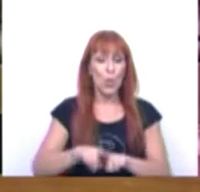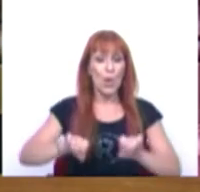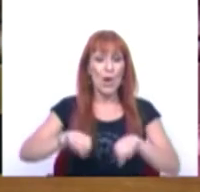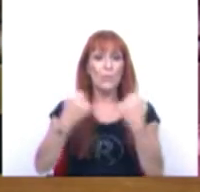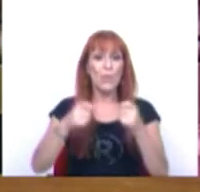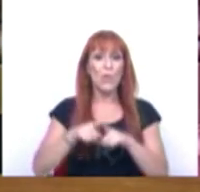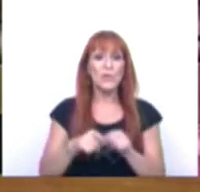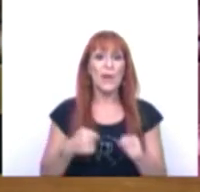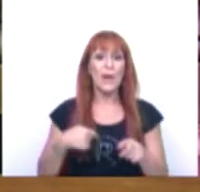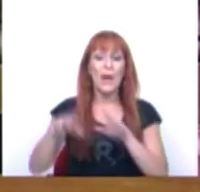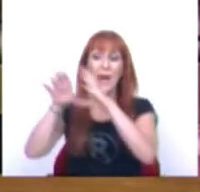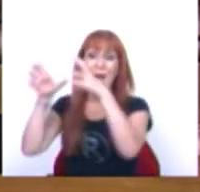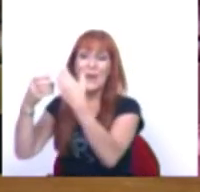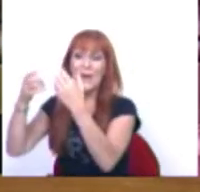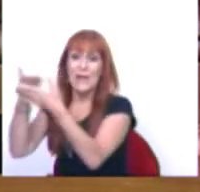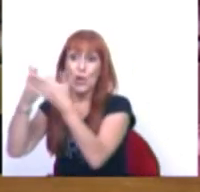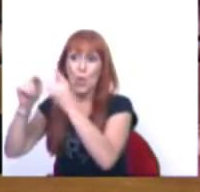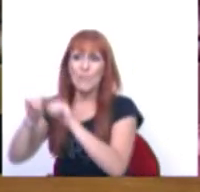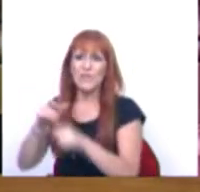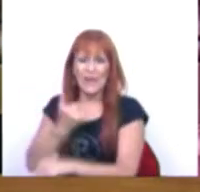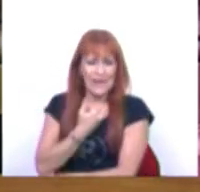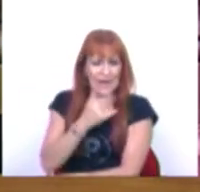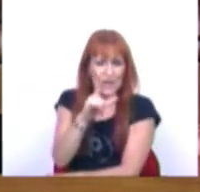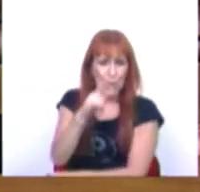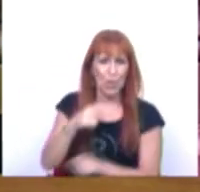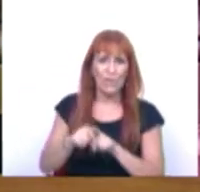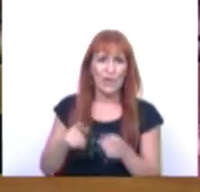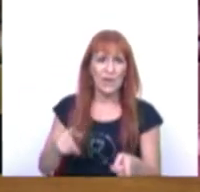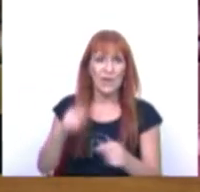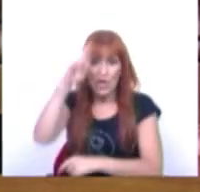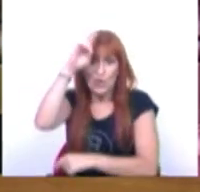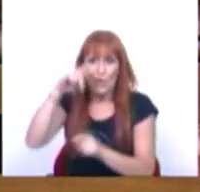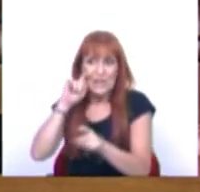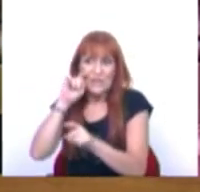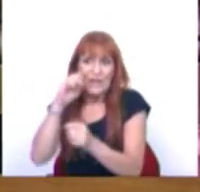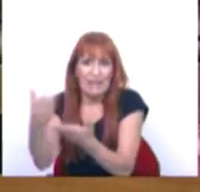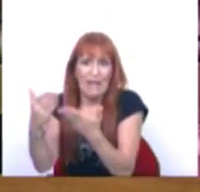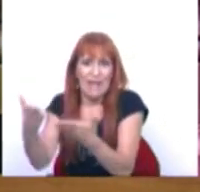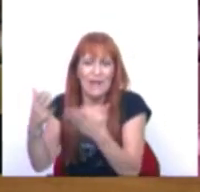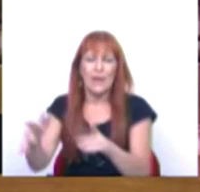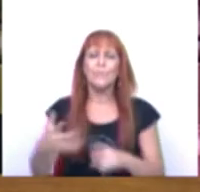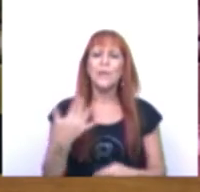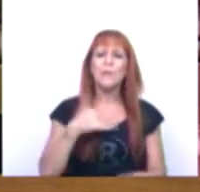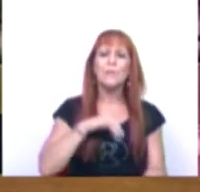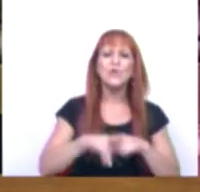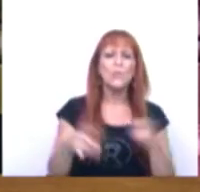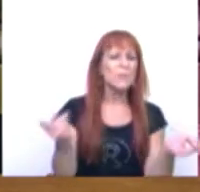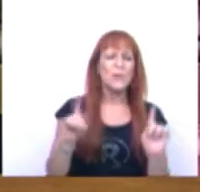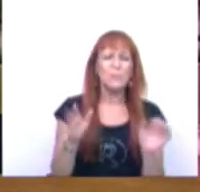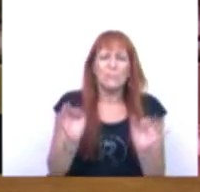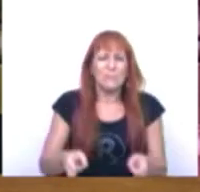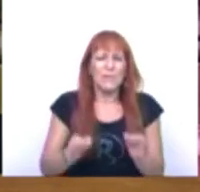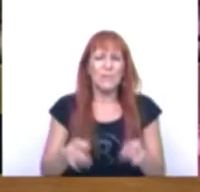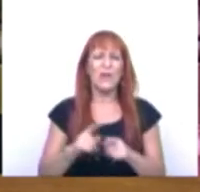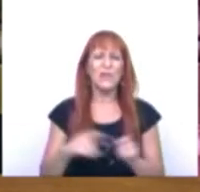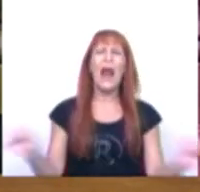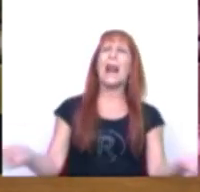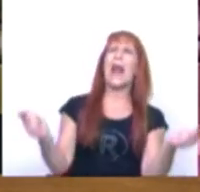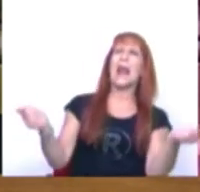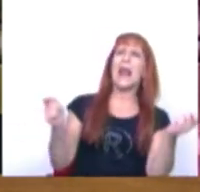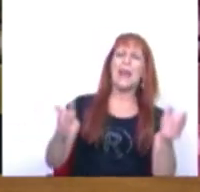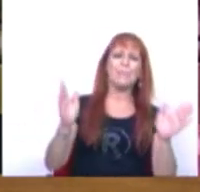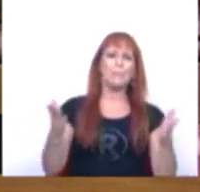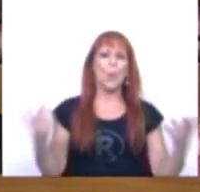económica que a iniciativa liberal se esforça por defender. Mas, Srs. Deputados, não é preciso propaganda